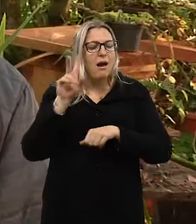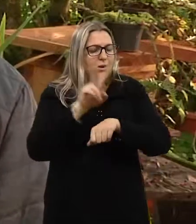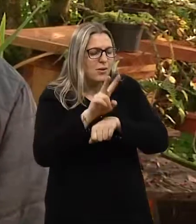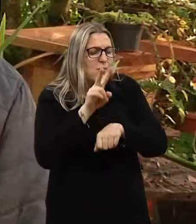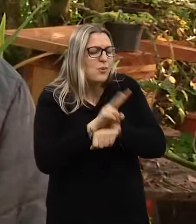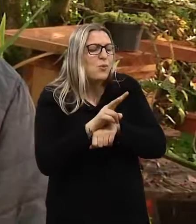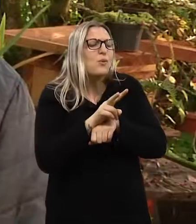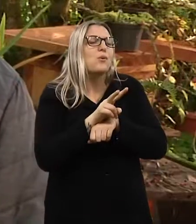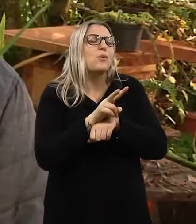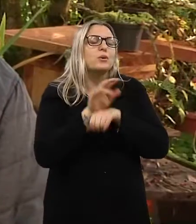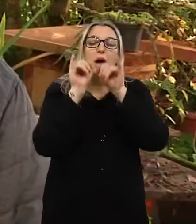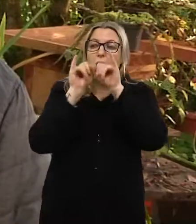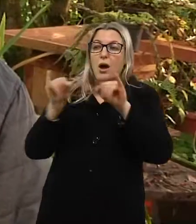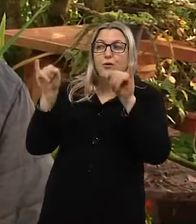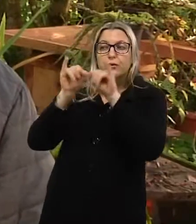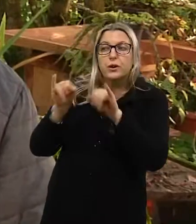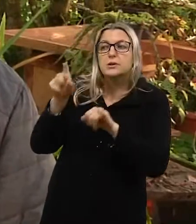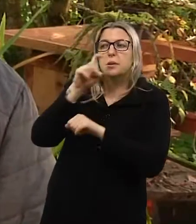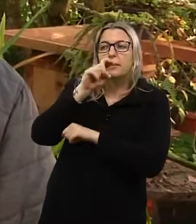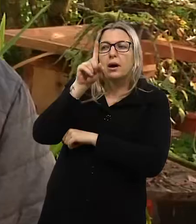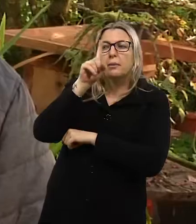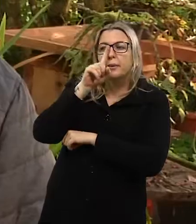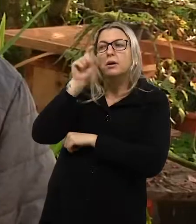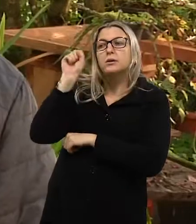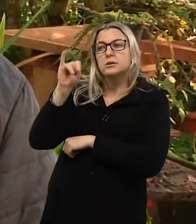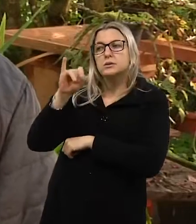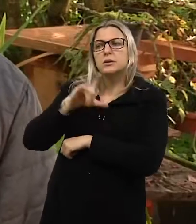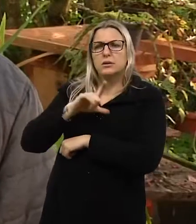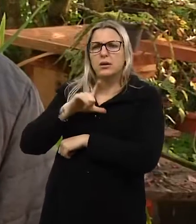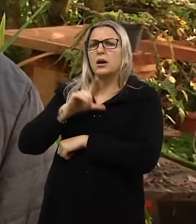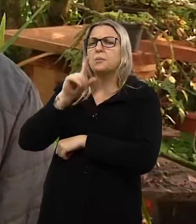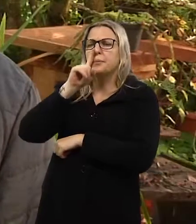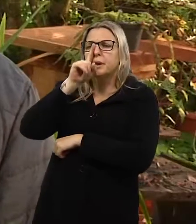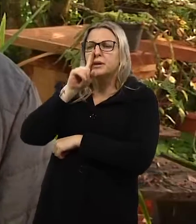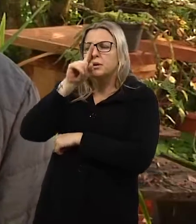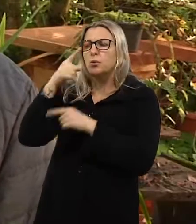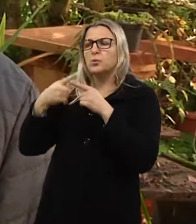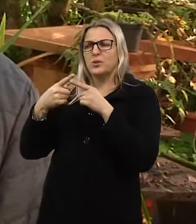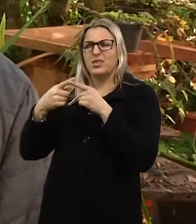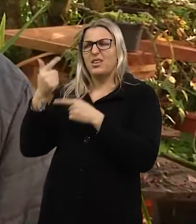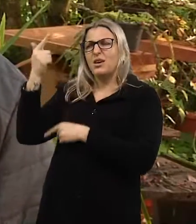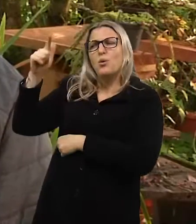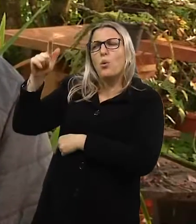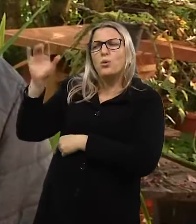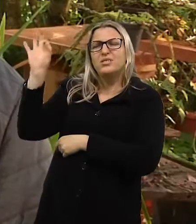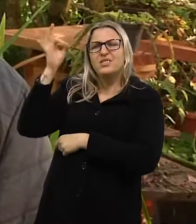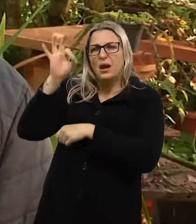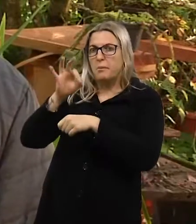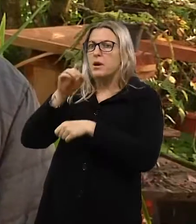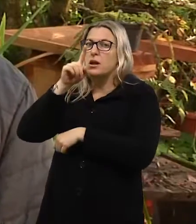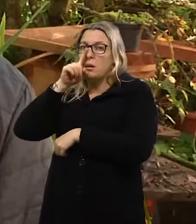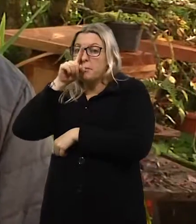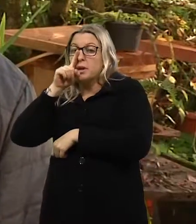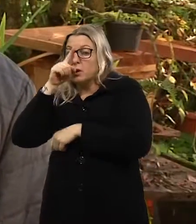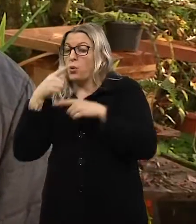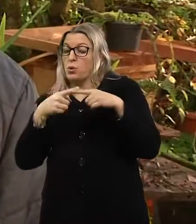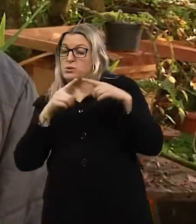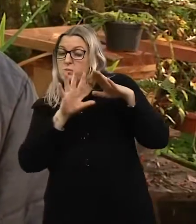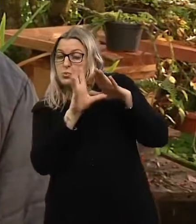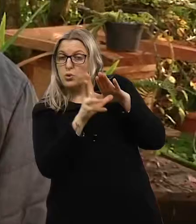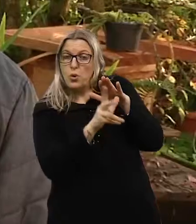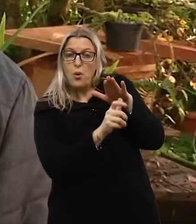e fica olhando e avisa quando tem as invasoras, porque tem as limão, umas abelhas que são